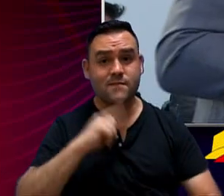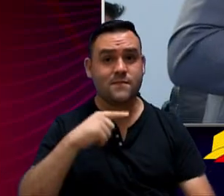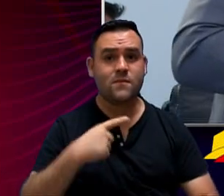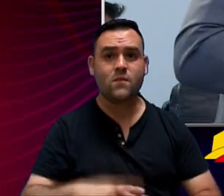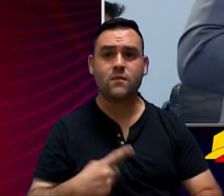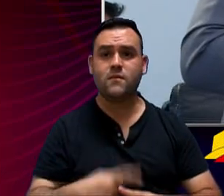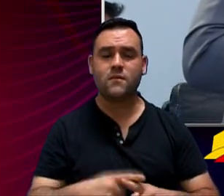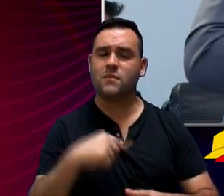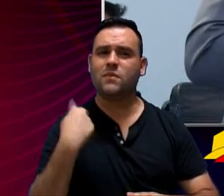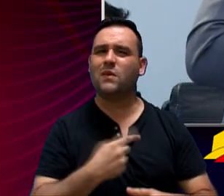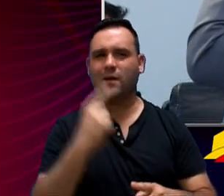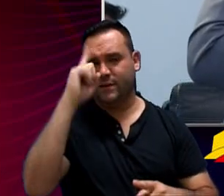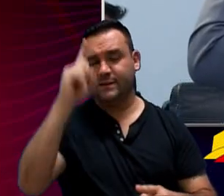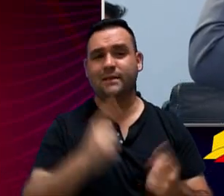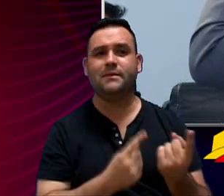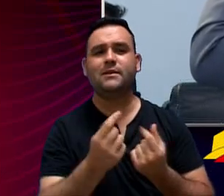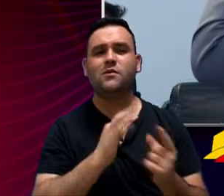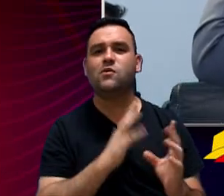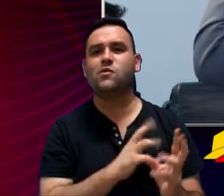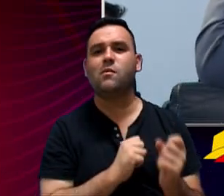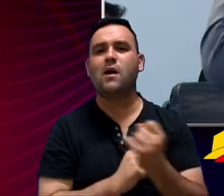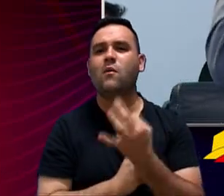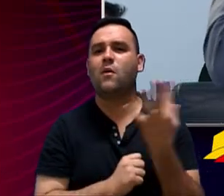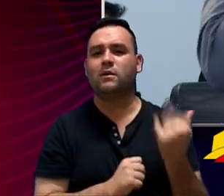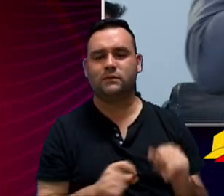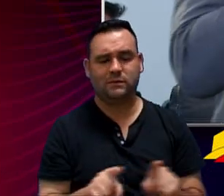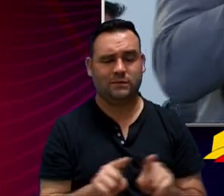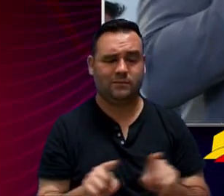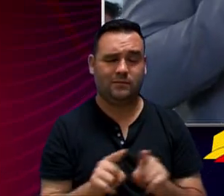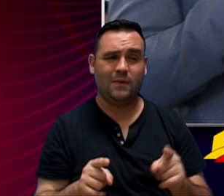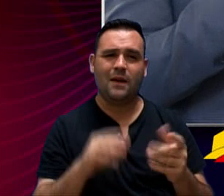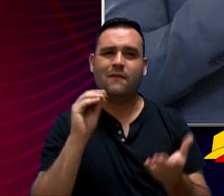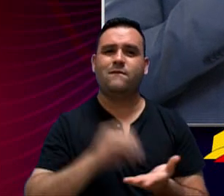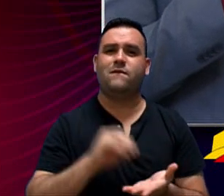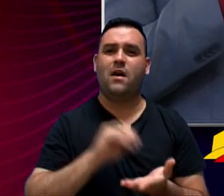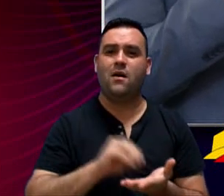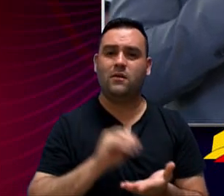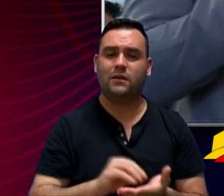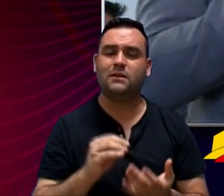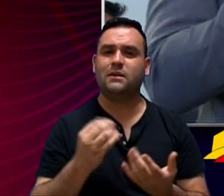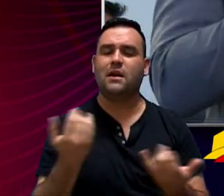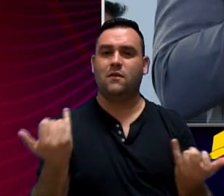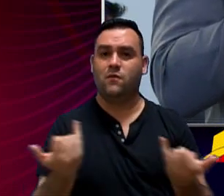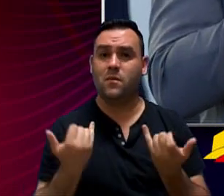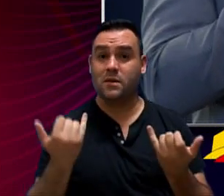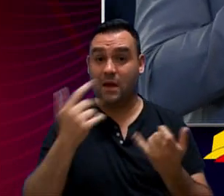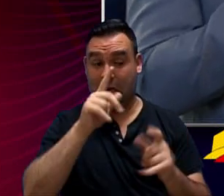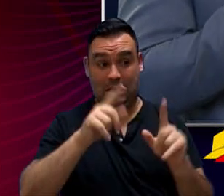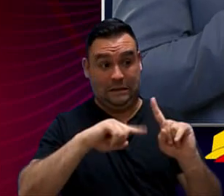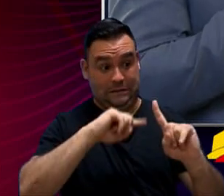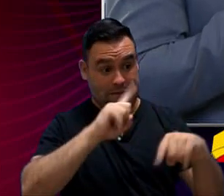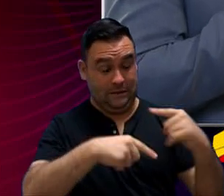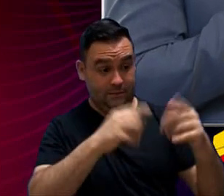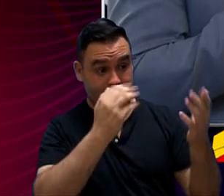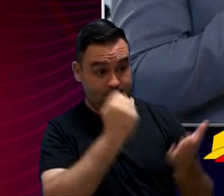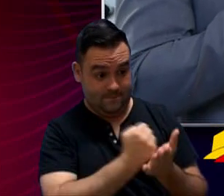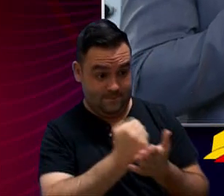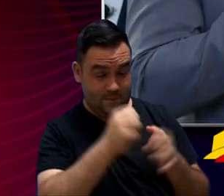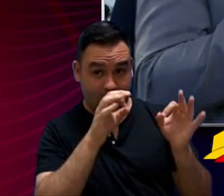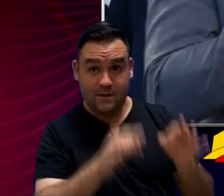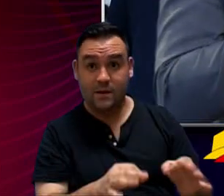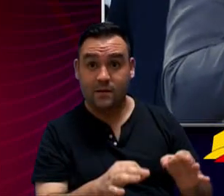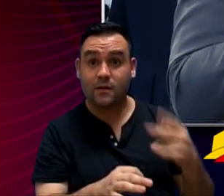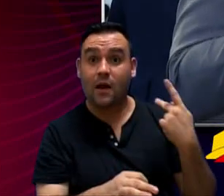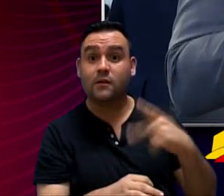porque você não tem uma ideia de valor, são 30 E faltam muitas informações, João. Esse pessoal, depois de regularizado, Fausto,